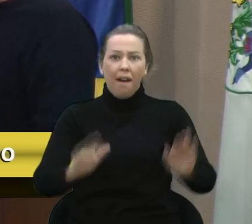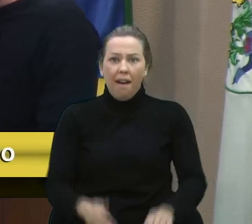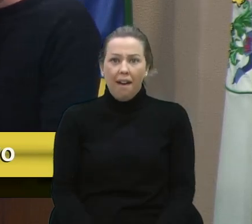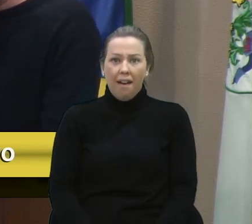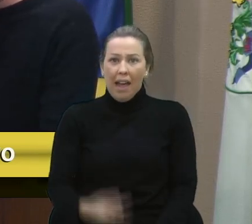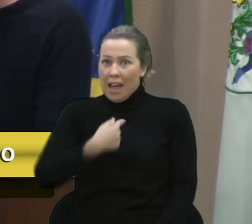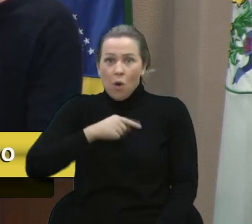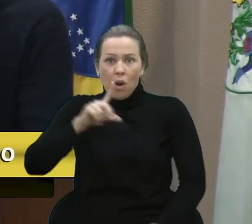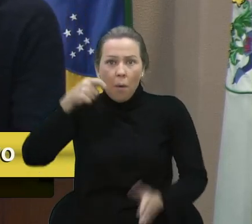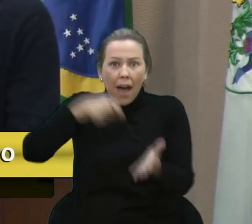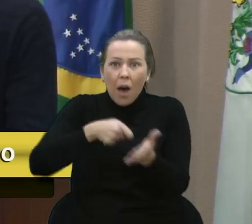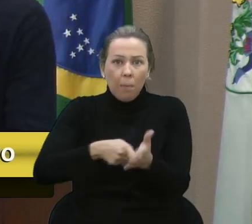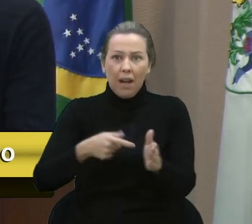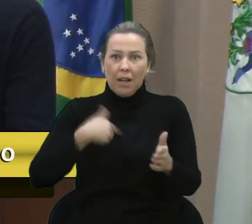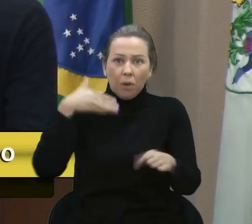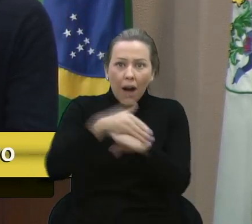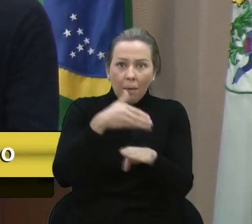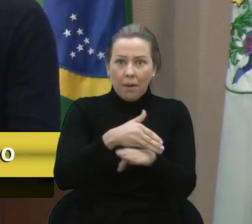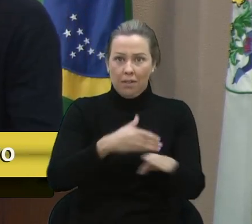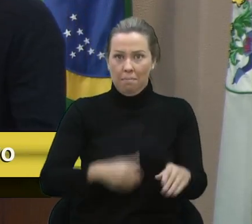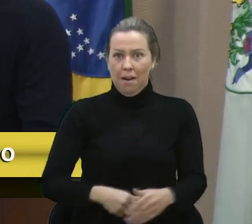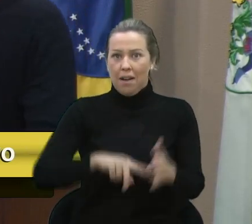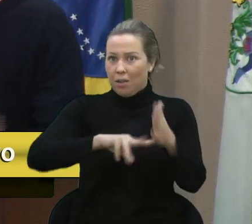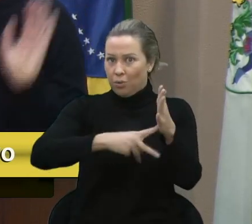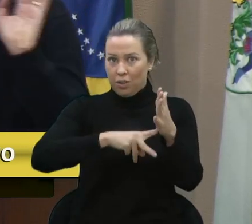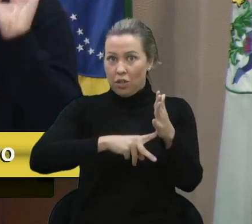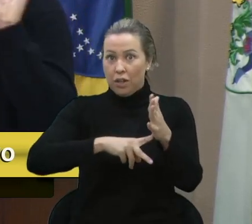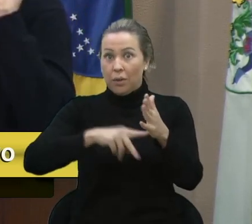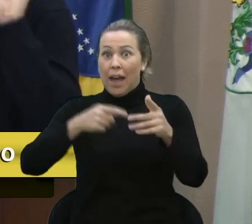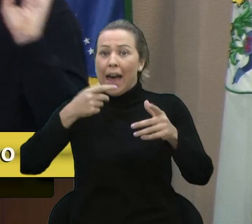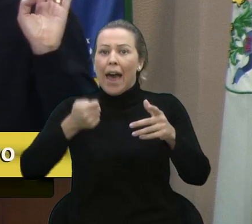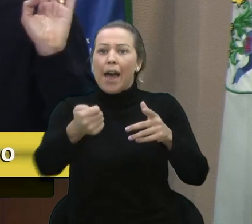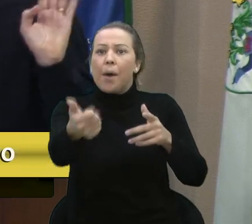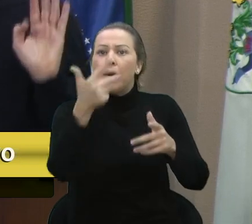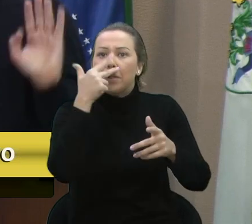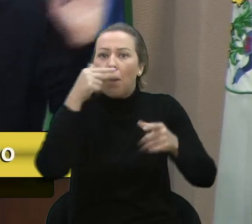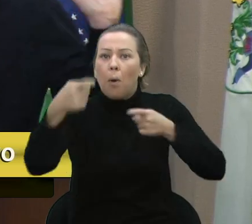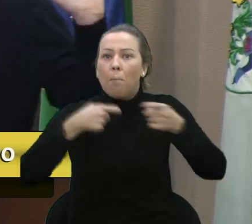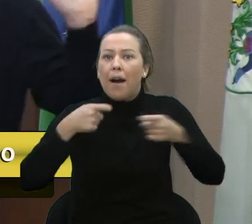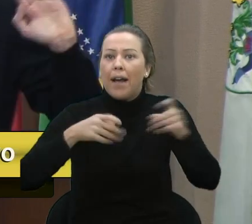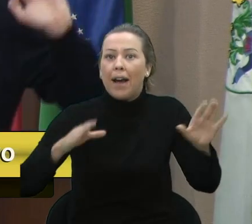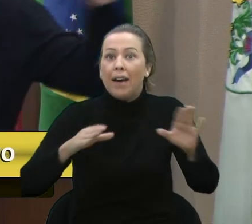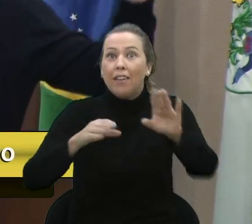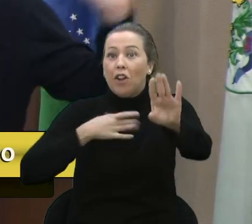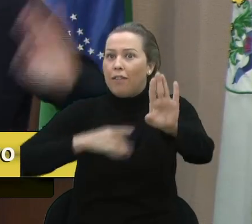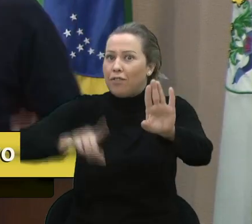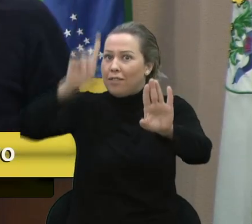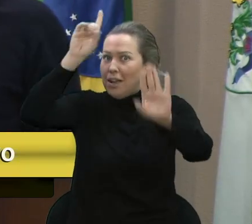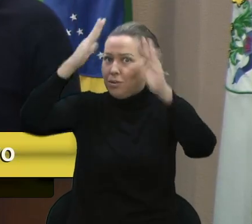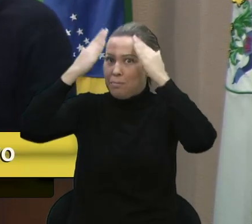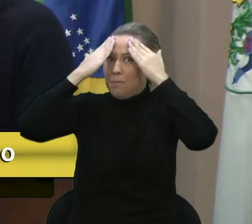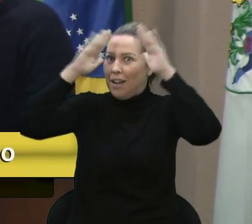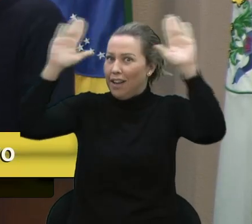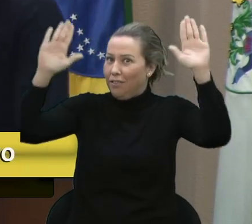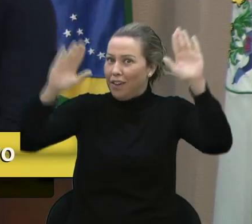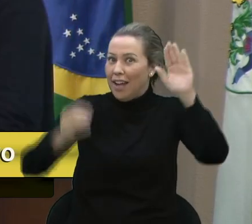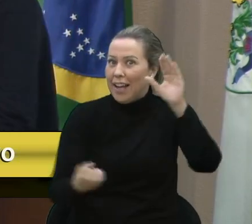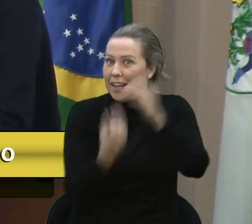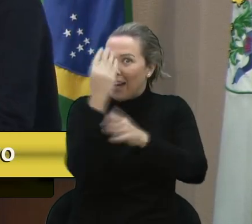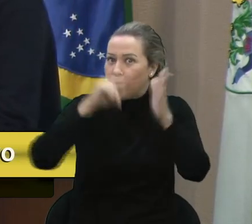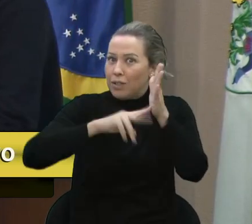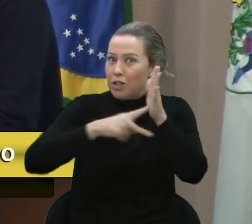Aqui é uma terra com lei. Deus me livre, né? Da ideia de sindicato de vereador. Olha só o que me faltava, né?